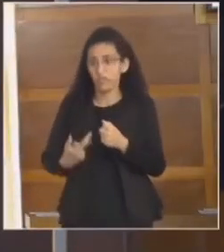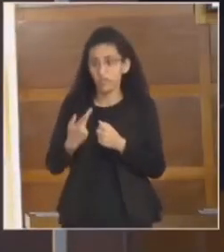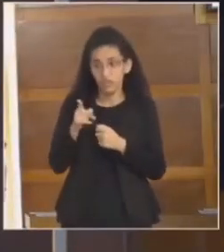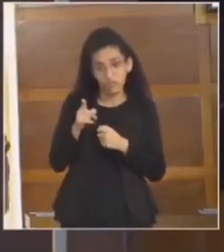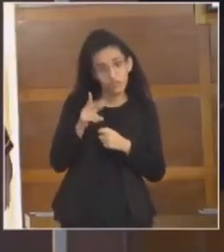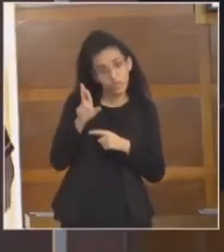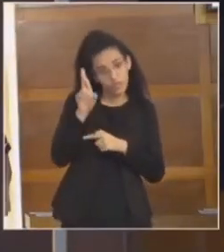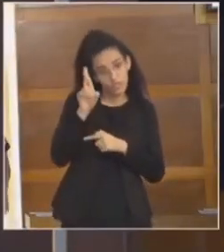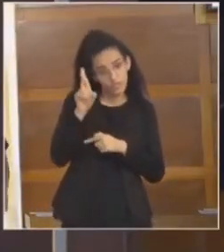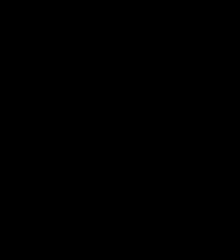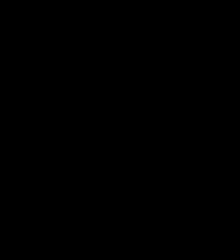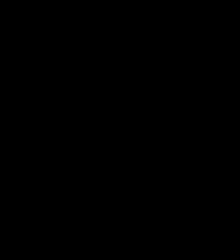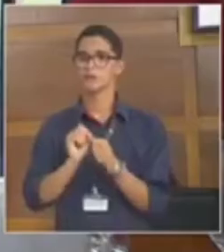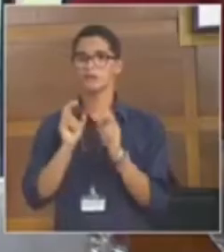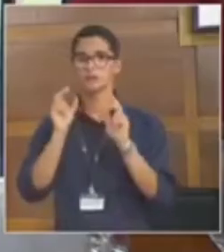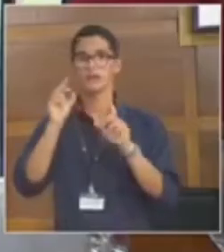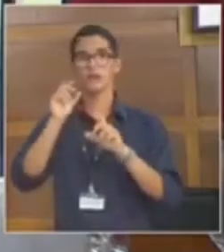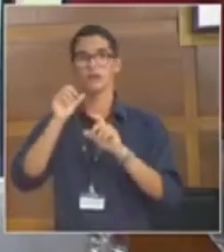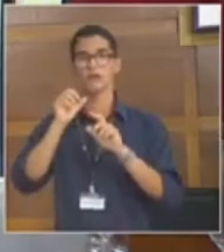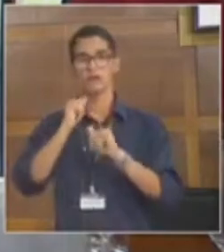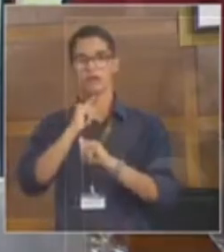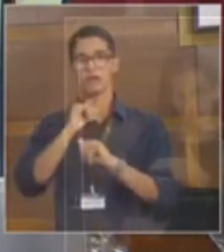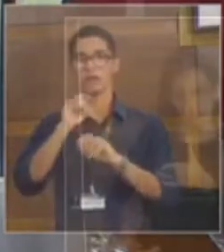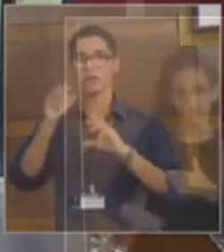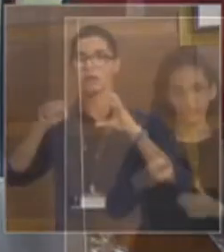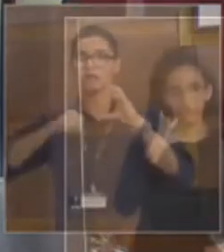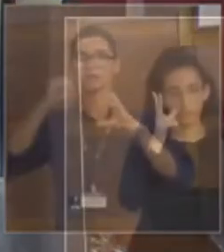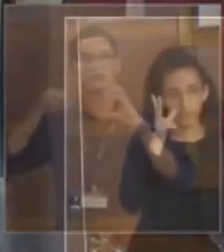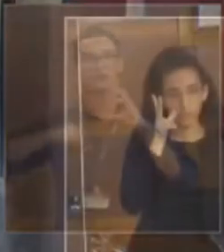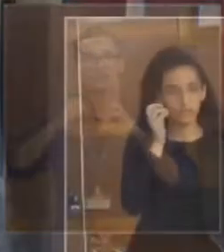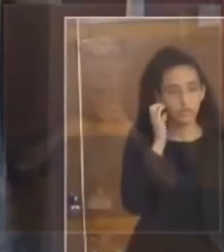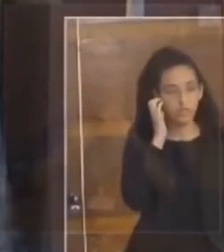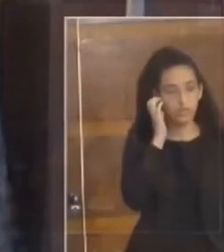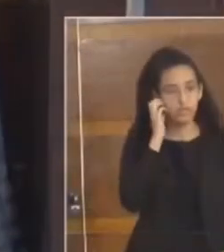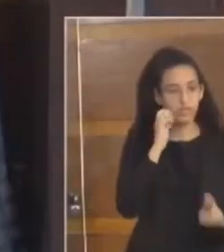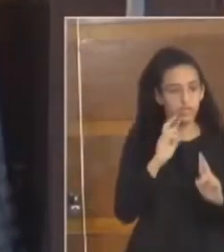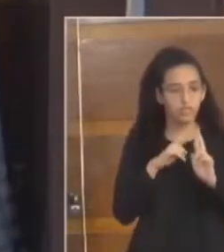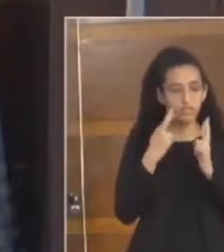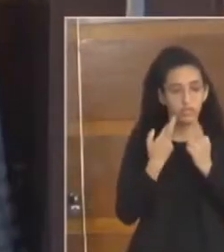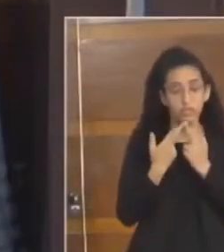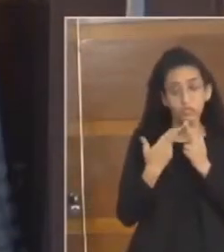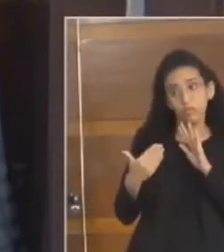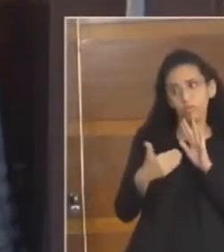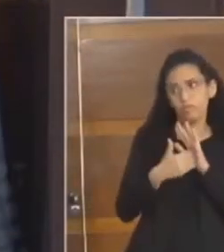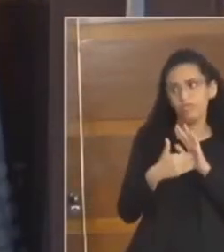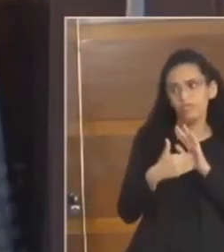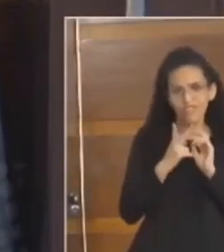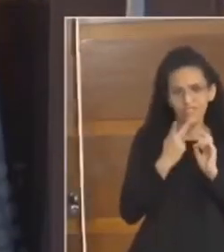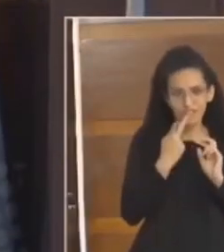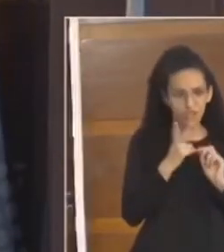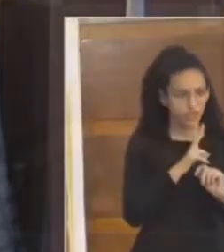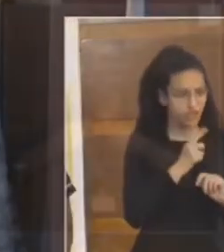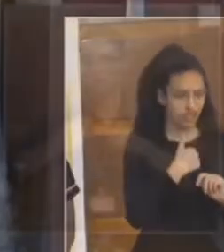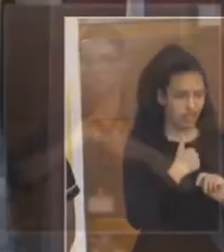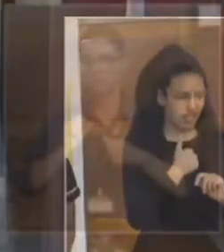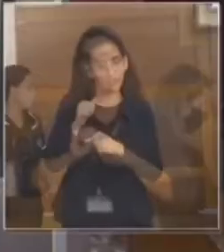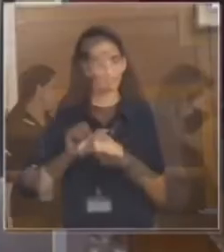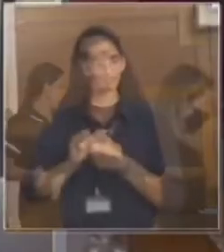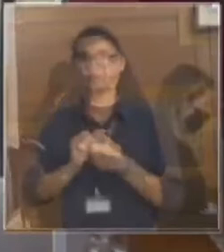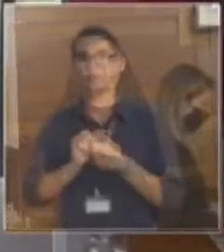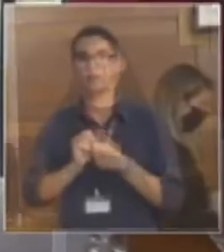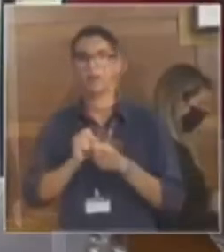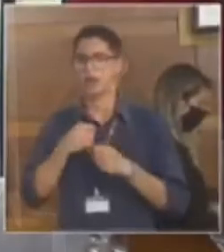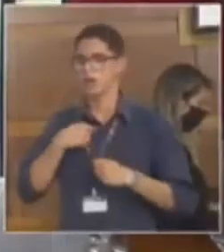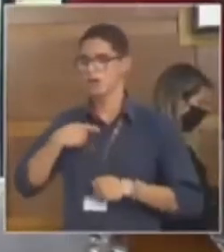Exª representa aqui dentro. Eu gostaria que a Gabriela estivesse aqui. Na última sessão, ela me chamou de covarde.